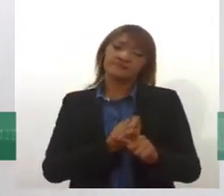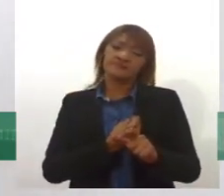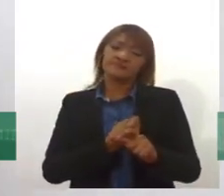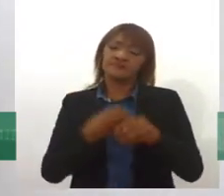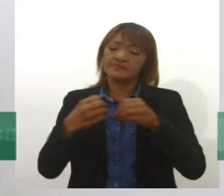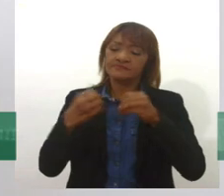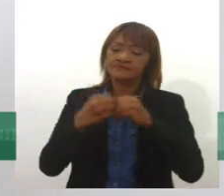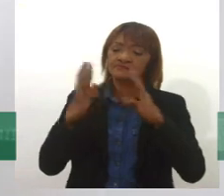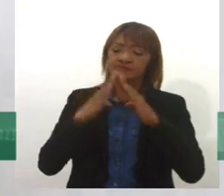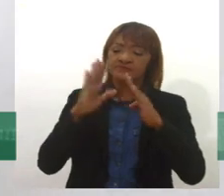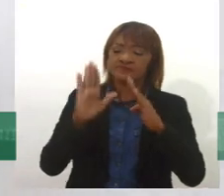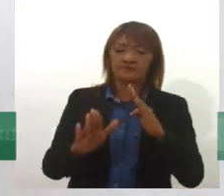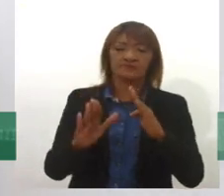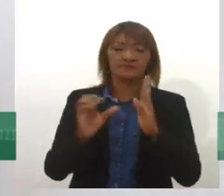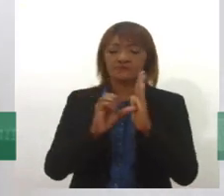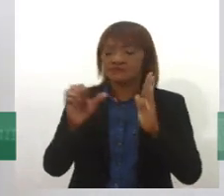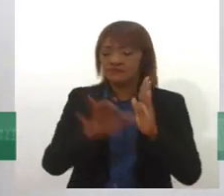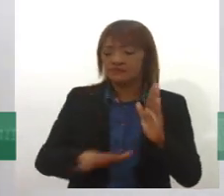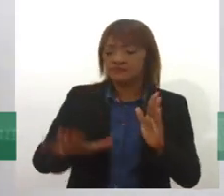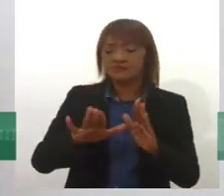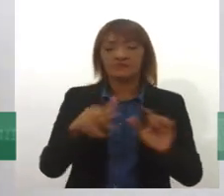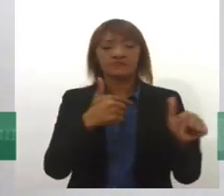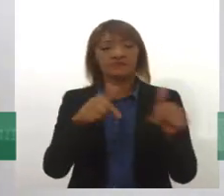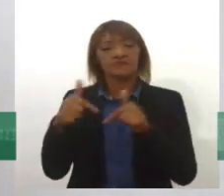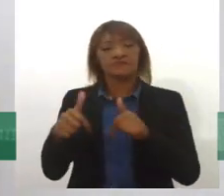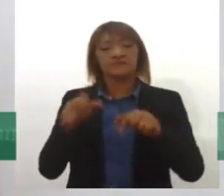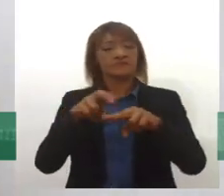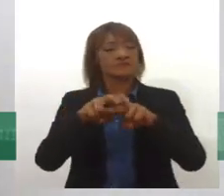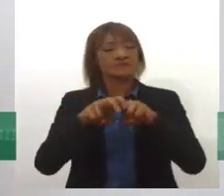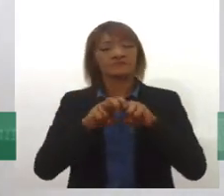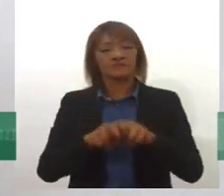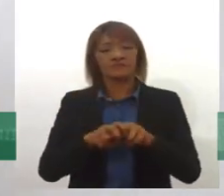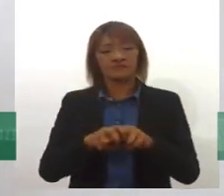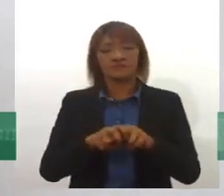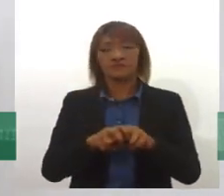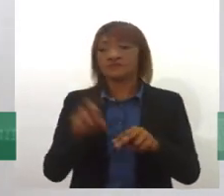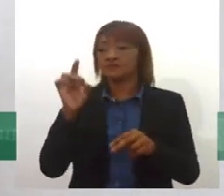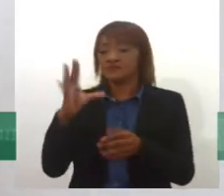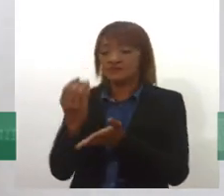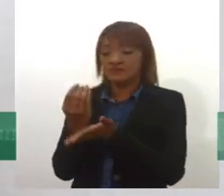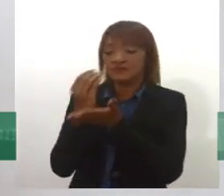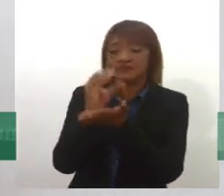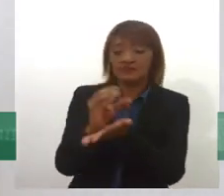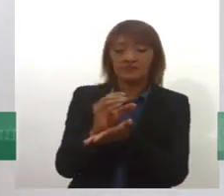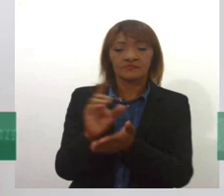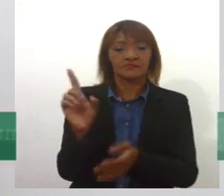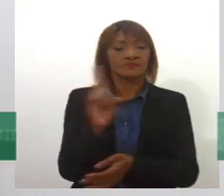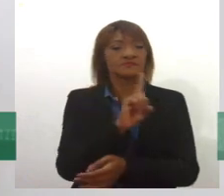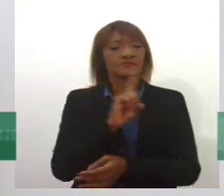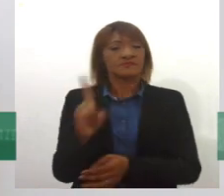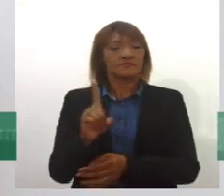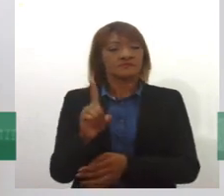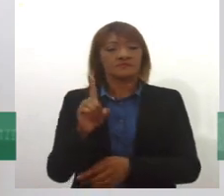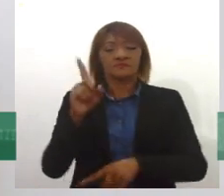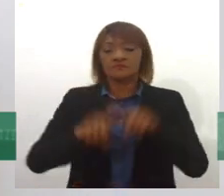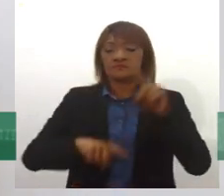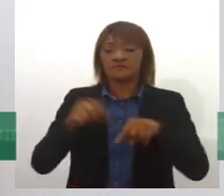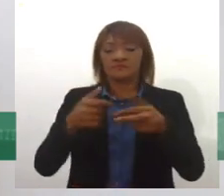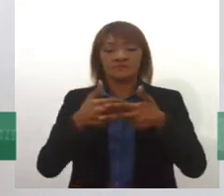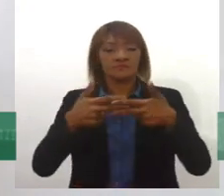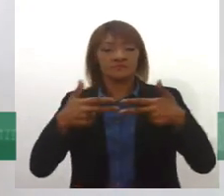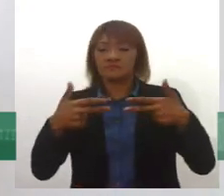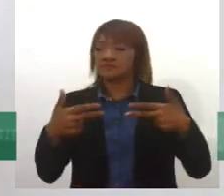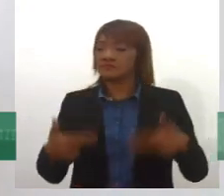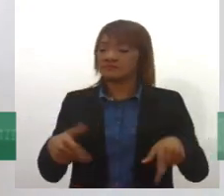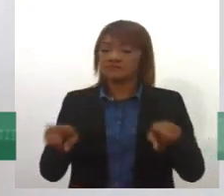elas vivem, de onde elas trabalham. Por isso que não é só um investimento em equipamentos e grandes serviços